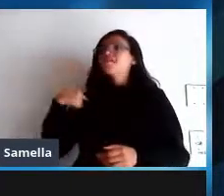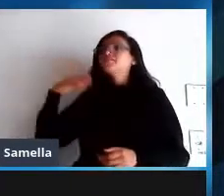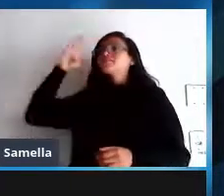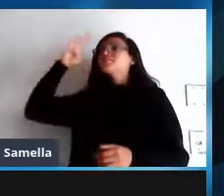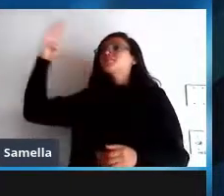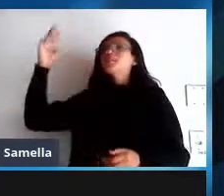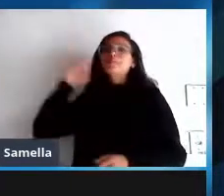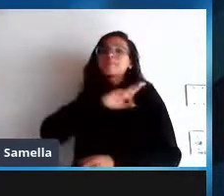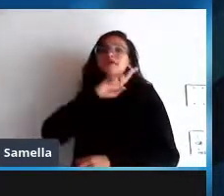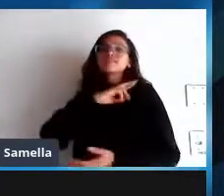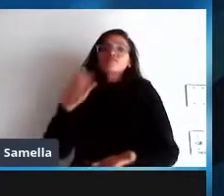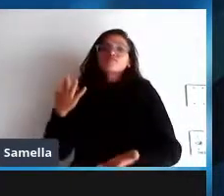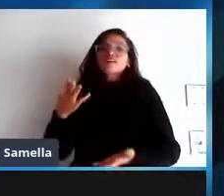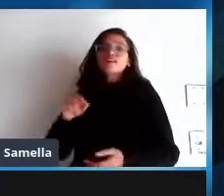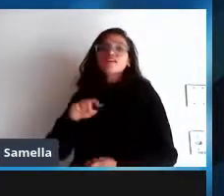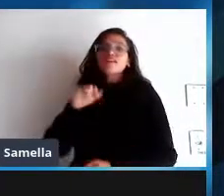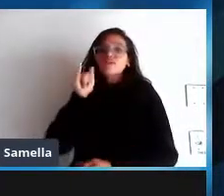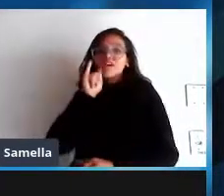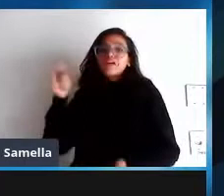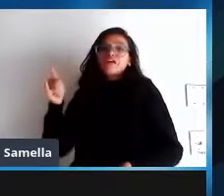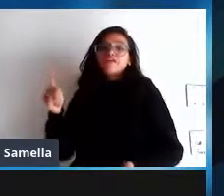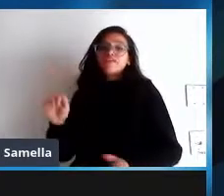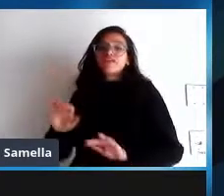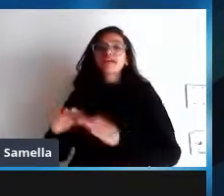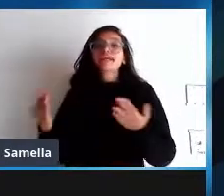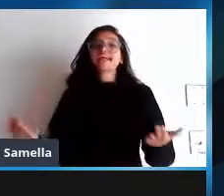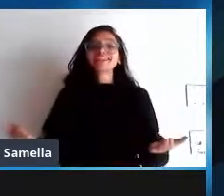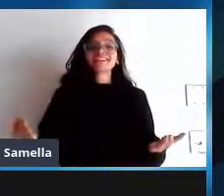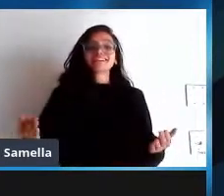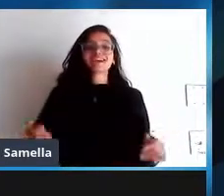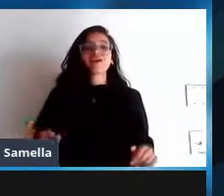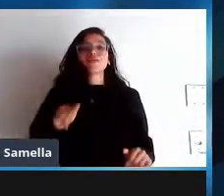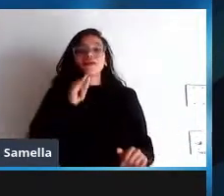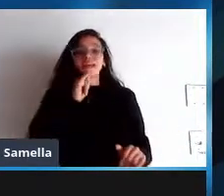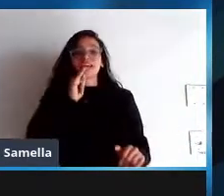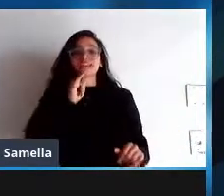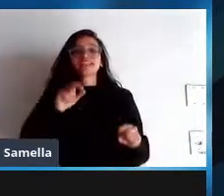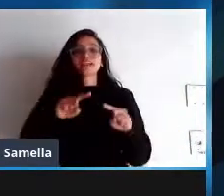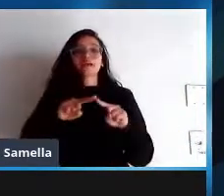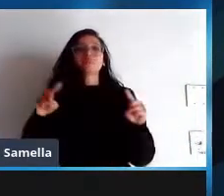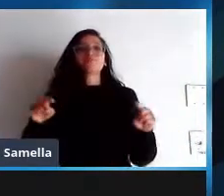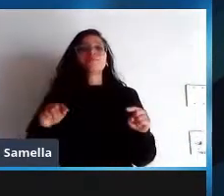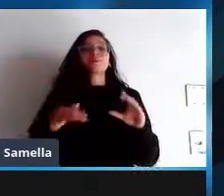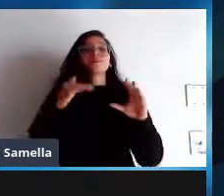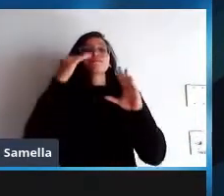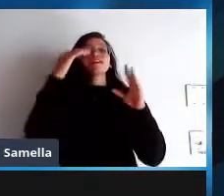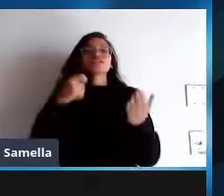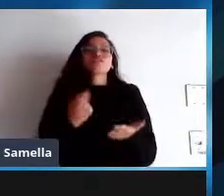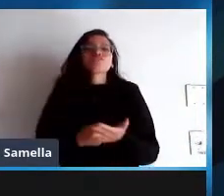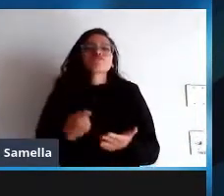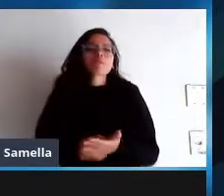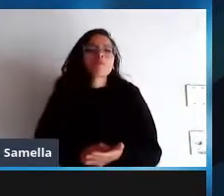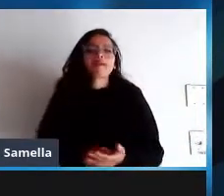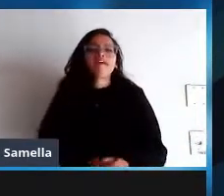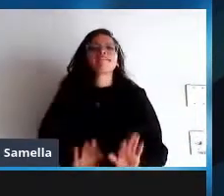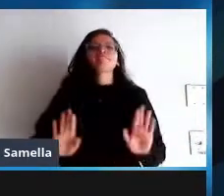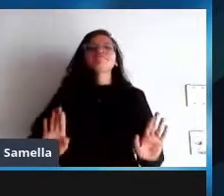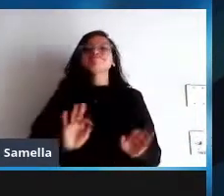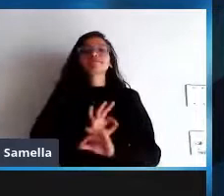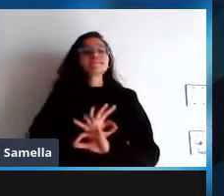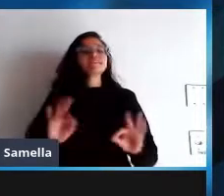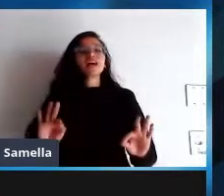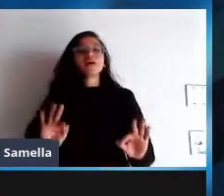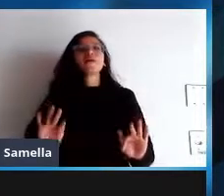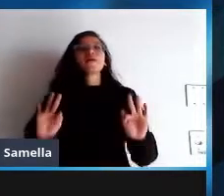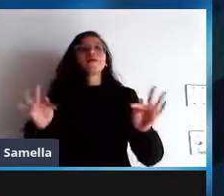tá em vez de cobrar características a gente precisa aprender também a colaborar para que elas